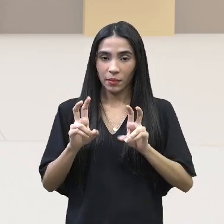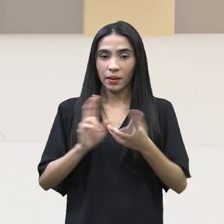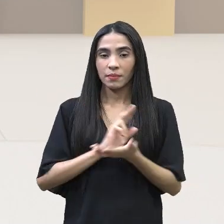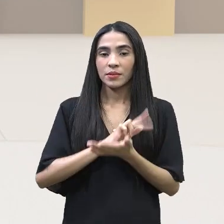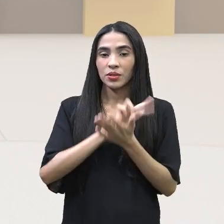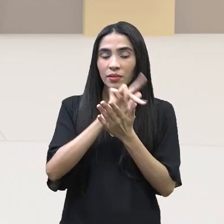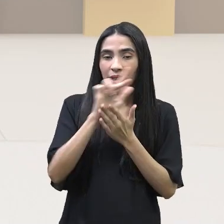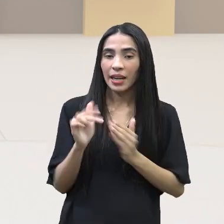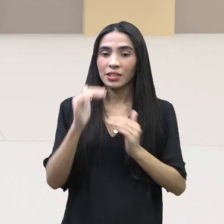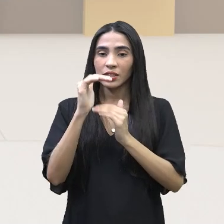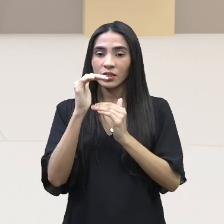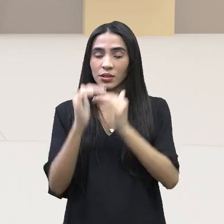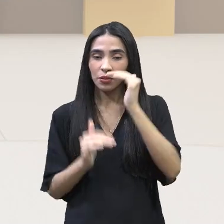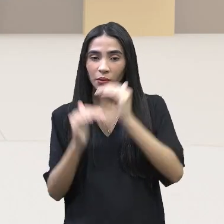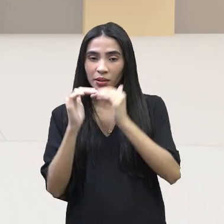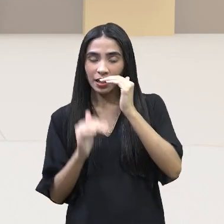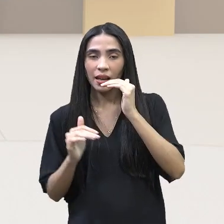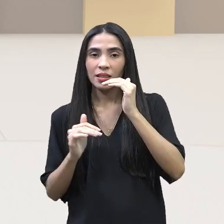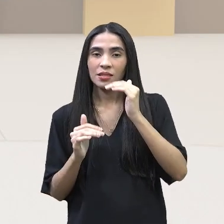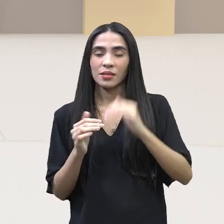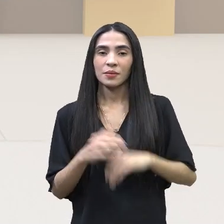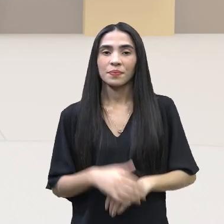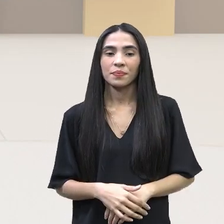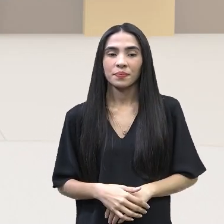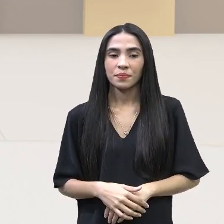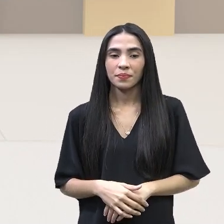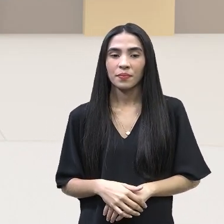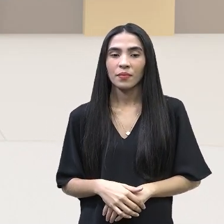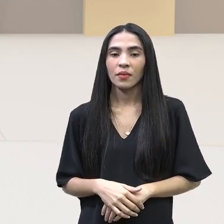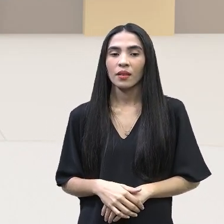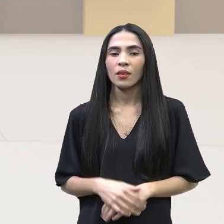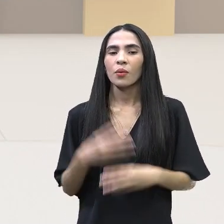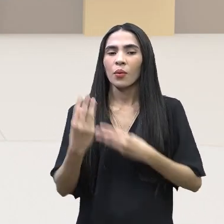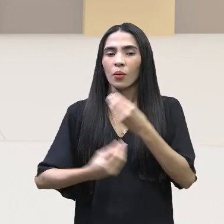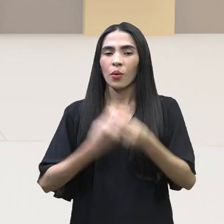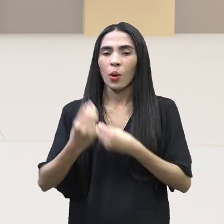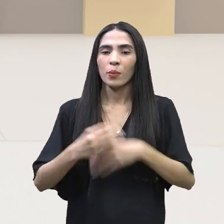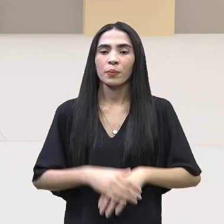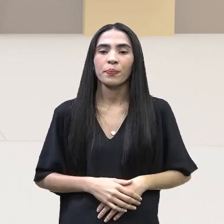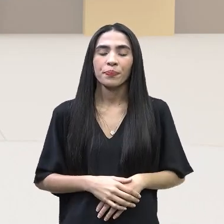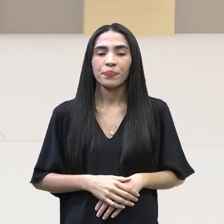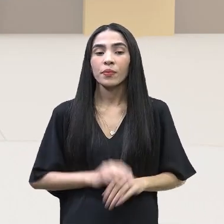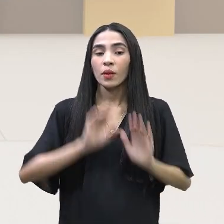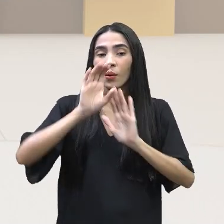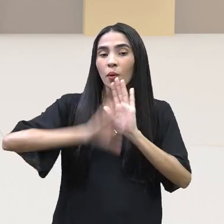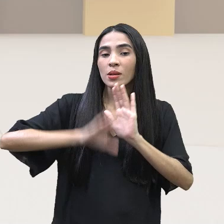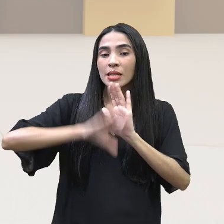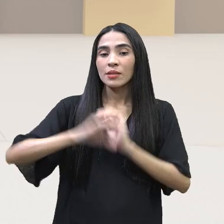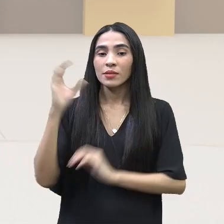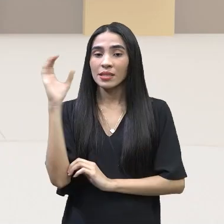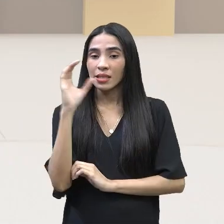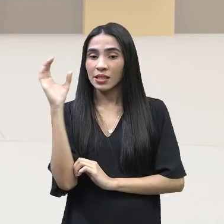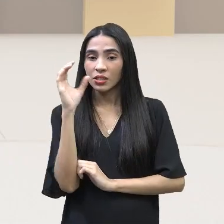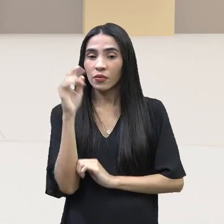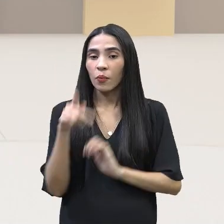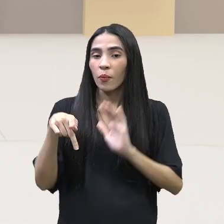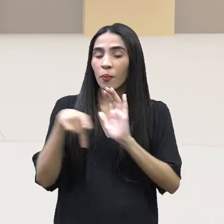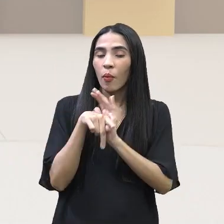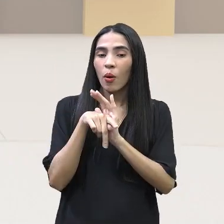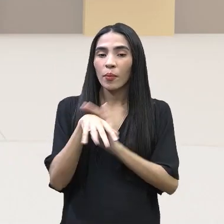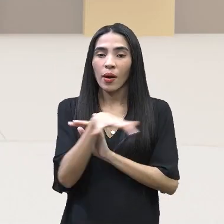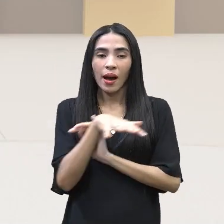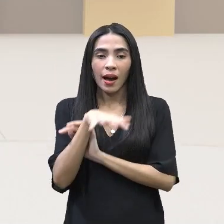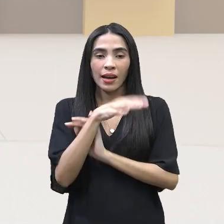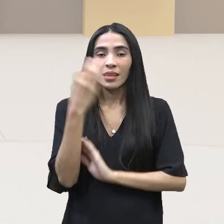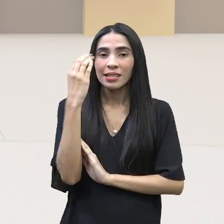diferenças e das desigualdades. Por meio de quê? Dos conceitos científicos produzidos